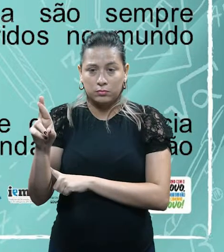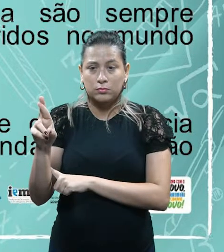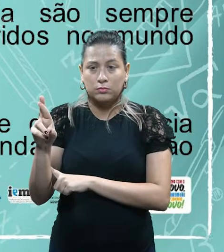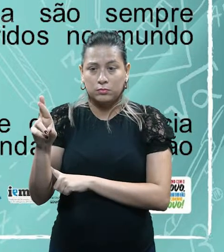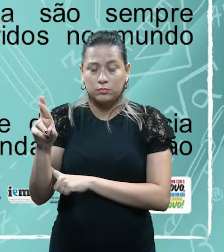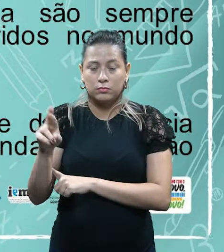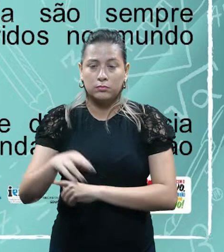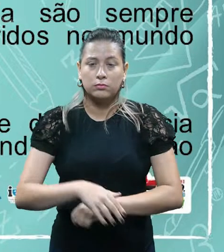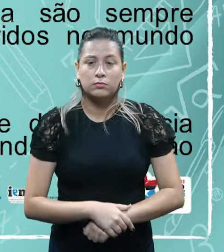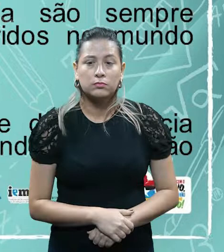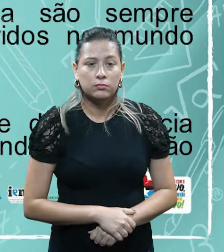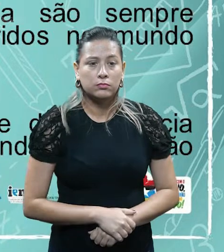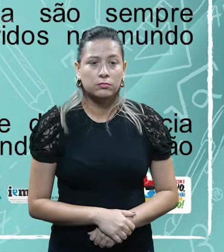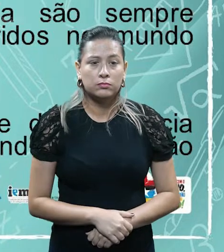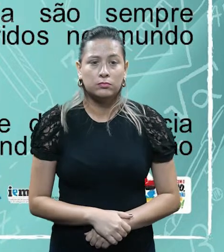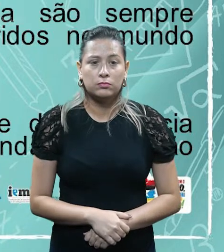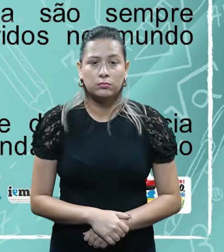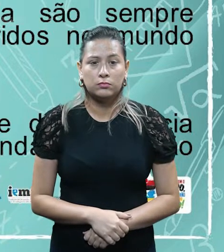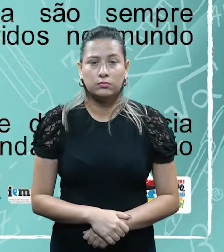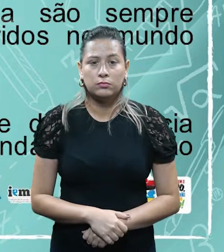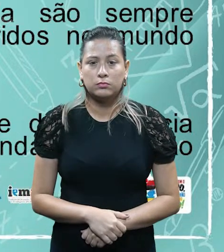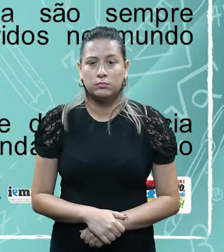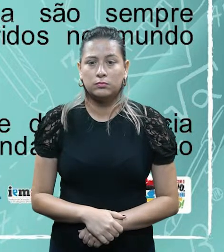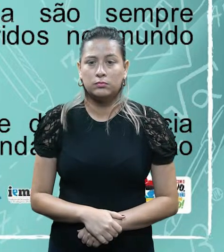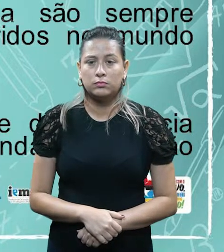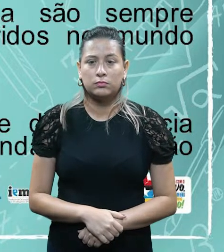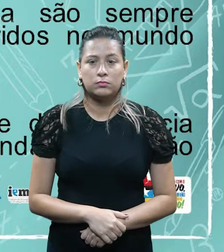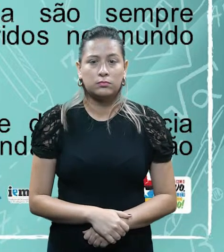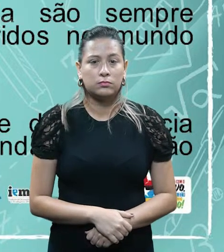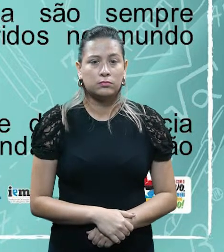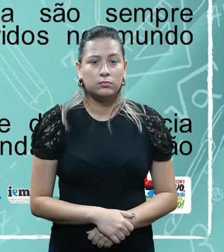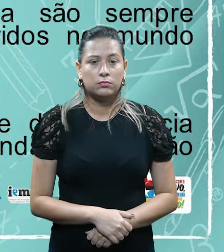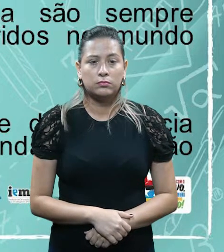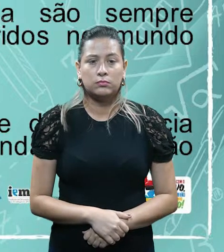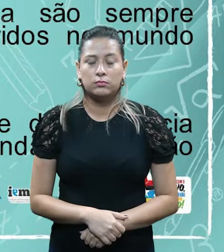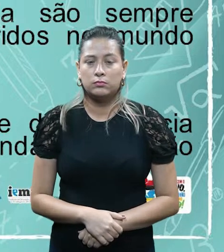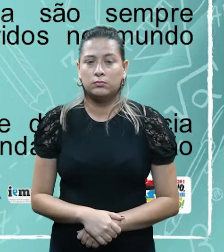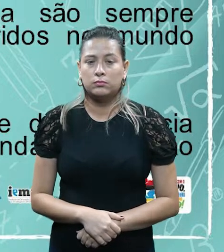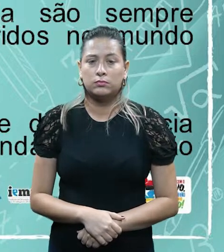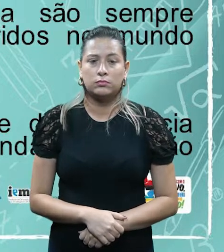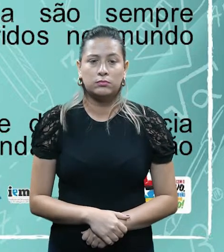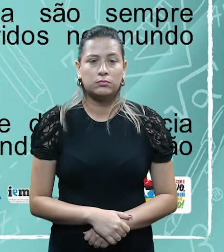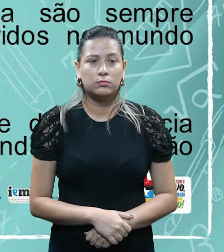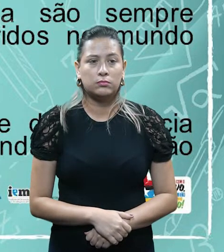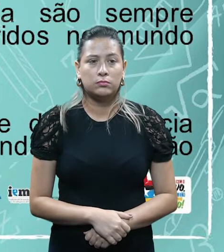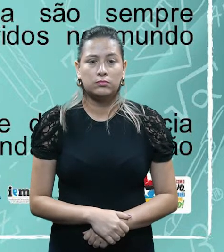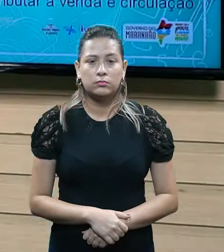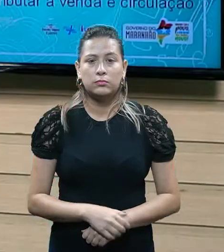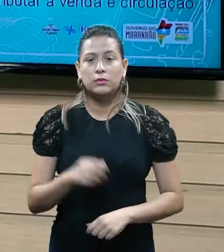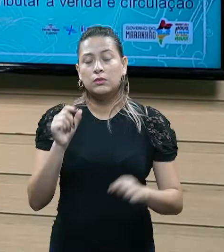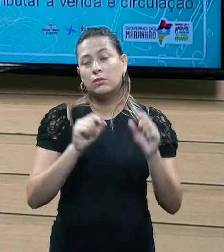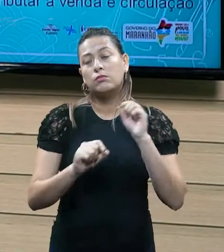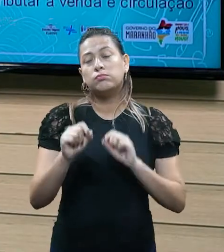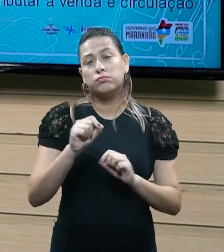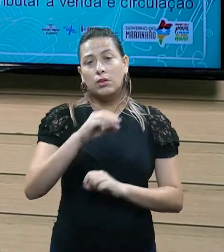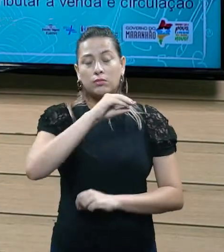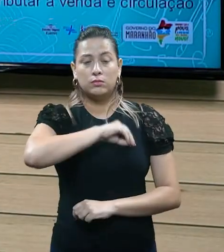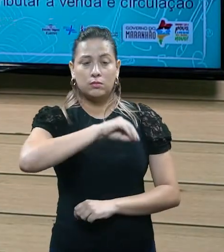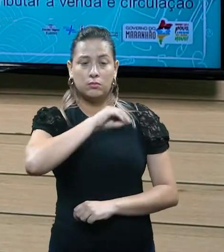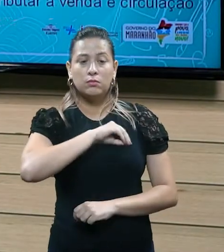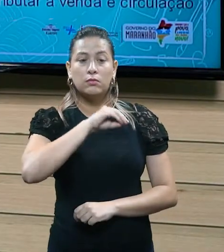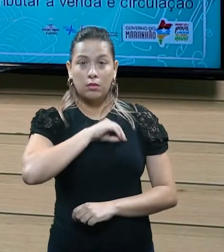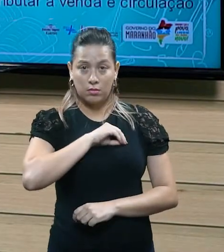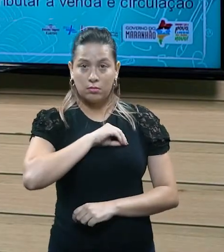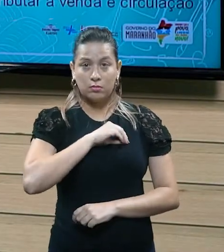Imposto sobre renda ou proventos, de qualquer natureza, que é justamente o IR. É, alferir renda. Então, quando você